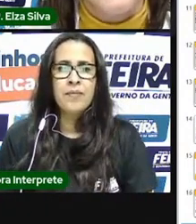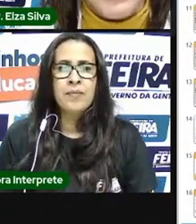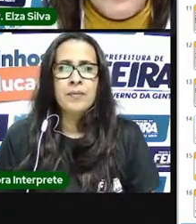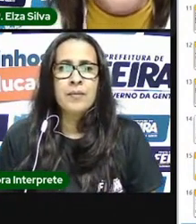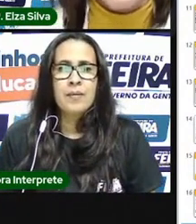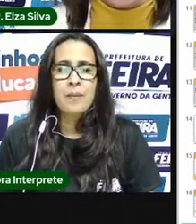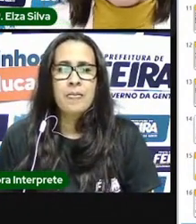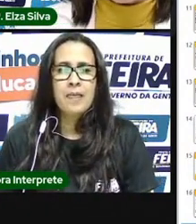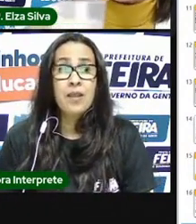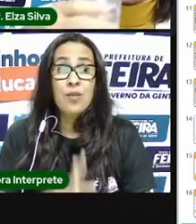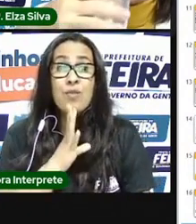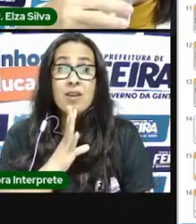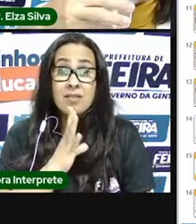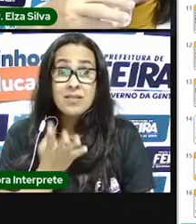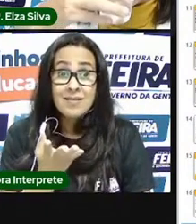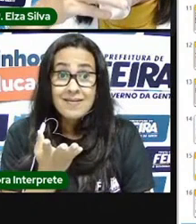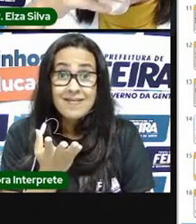lembra do Chico Bento?